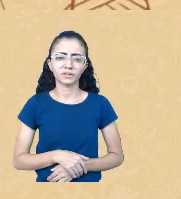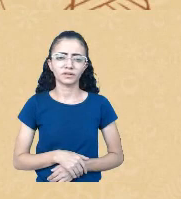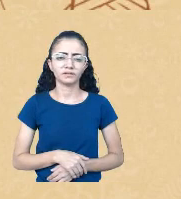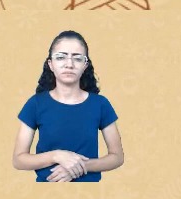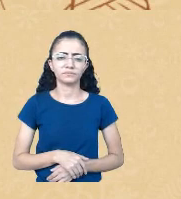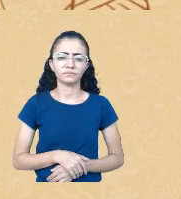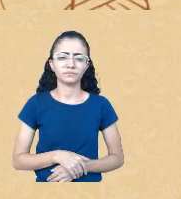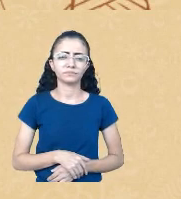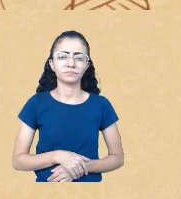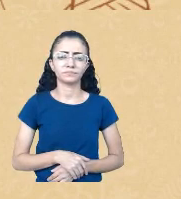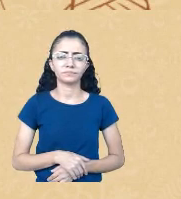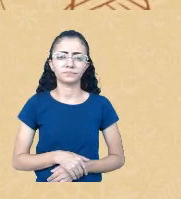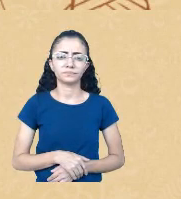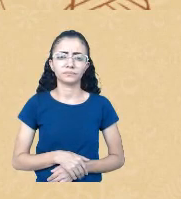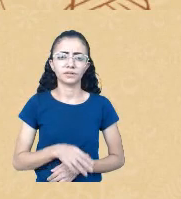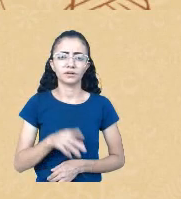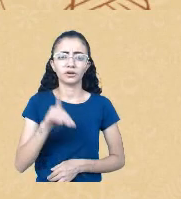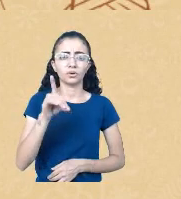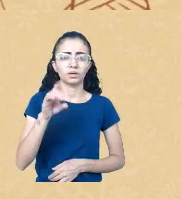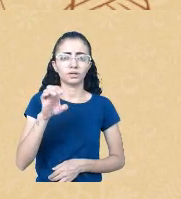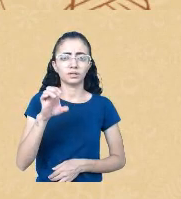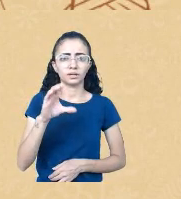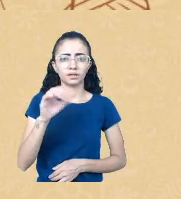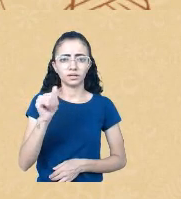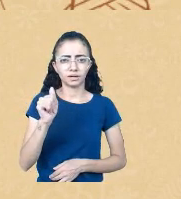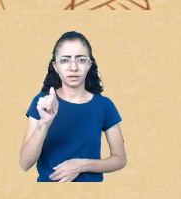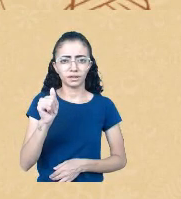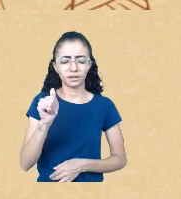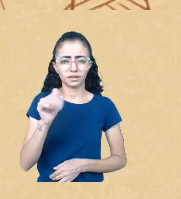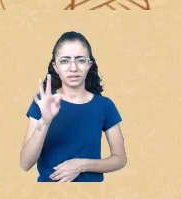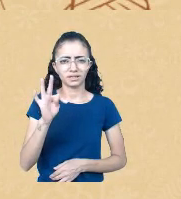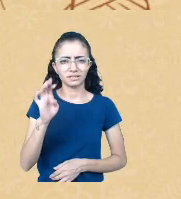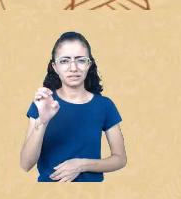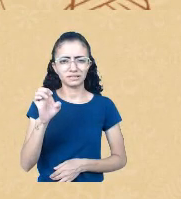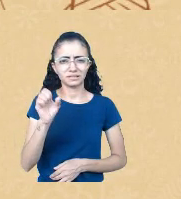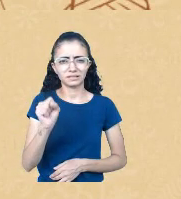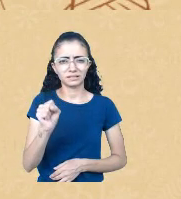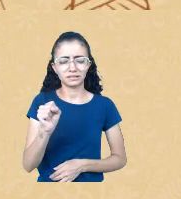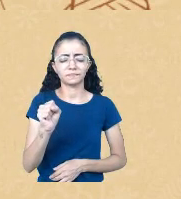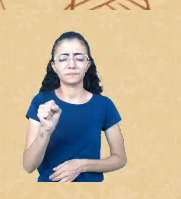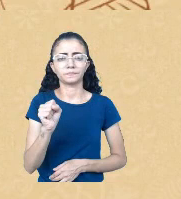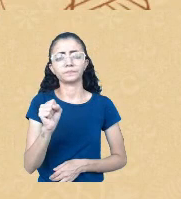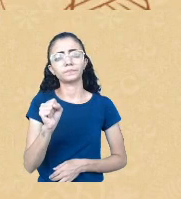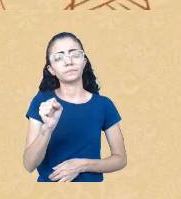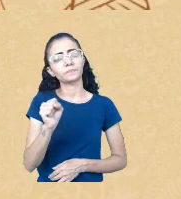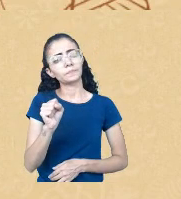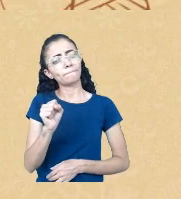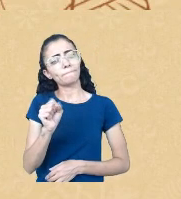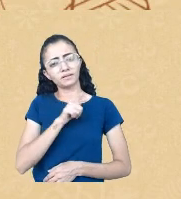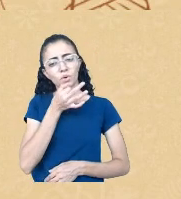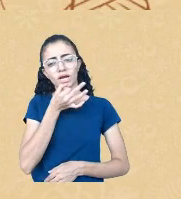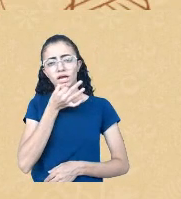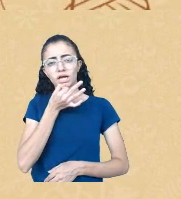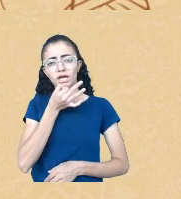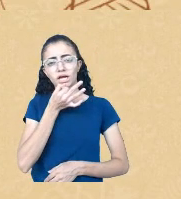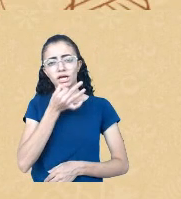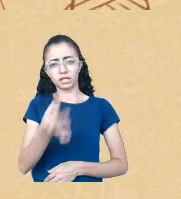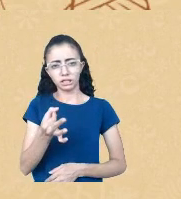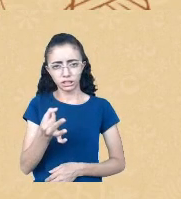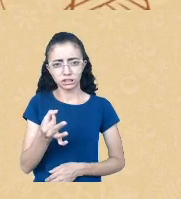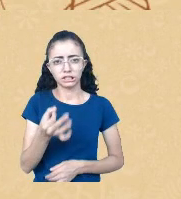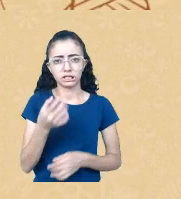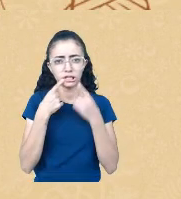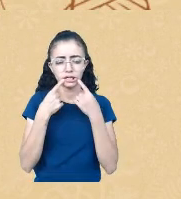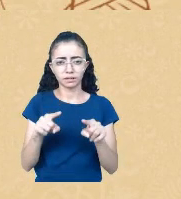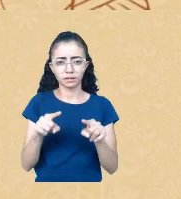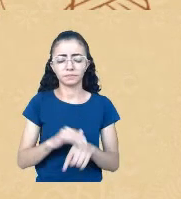Descartes e o pensamento cartesiano. E uma das críticas, que de novo eu estou aqui recuperando o